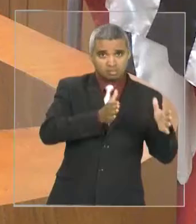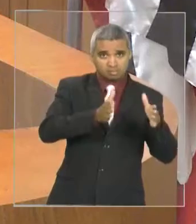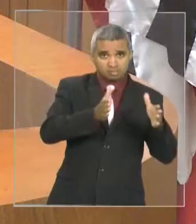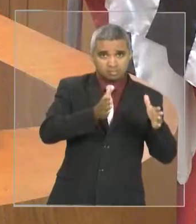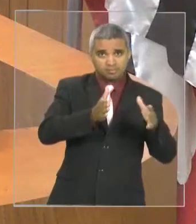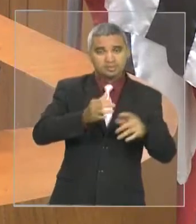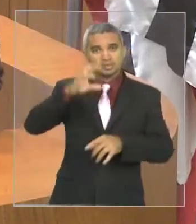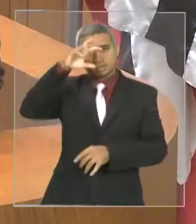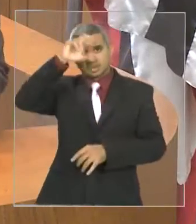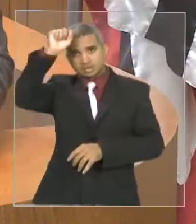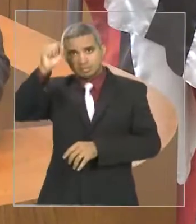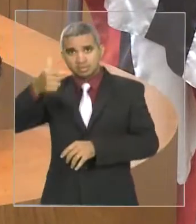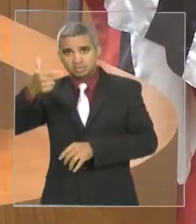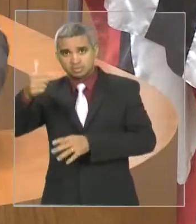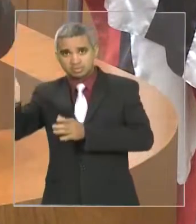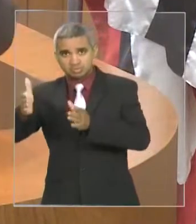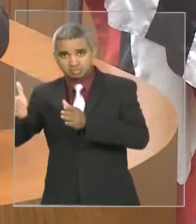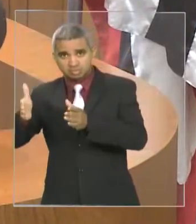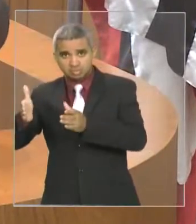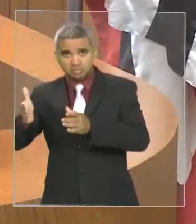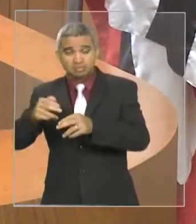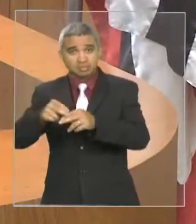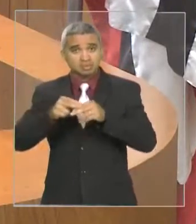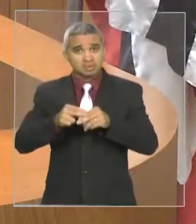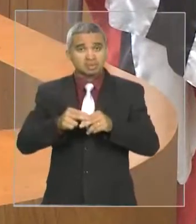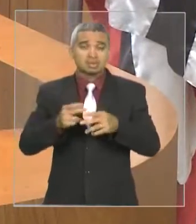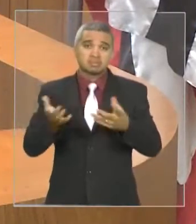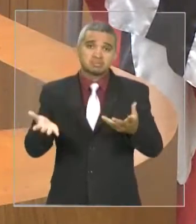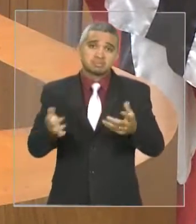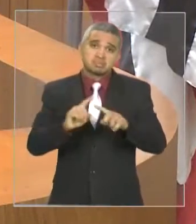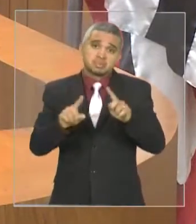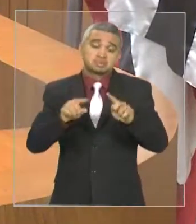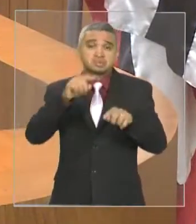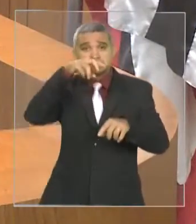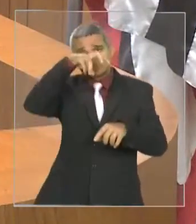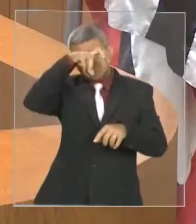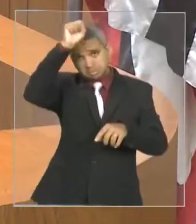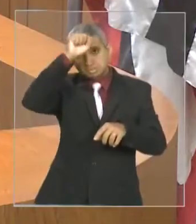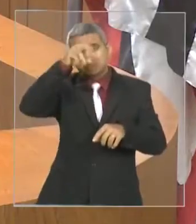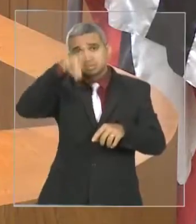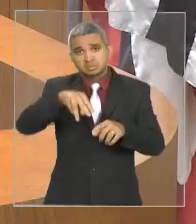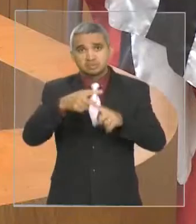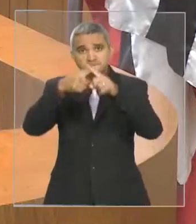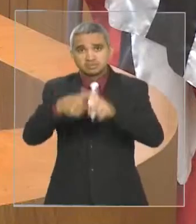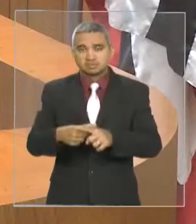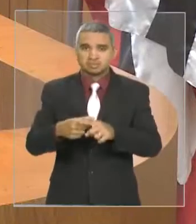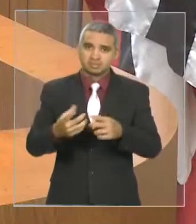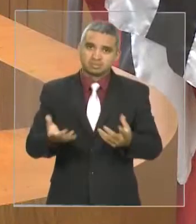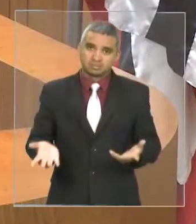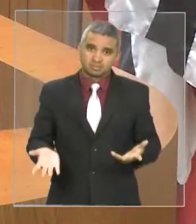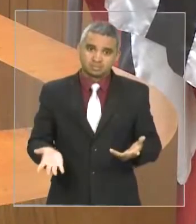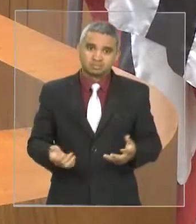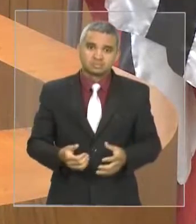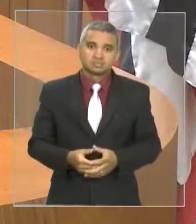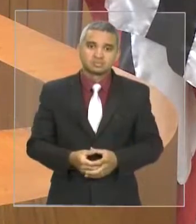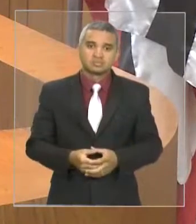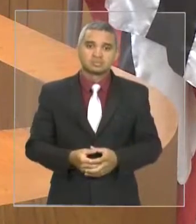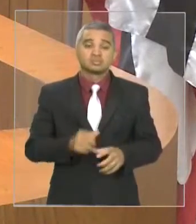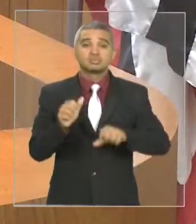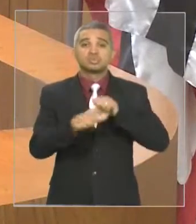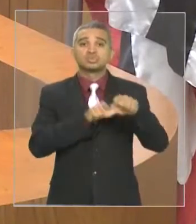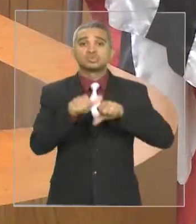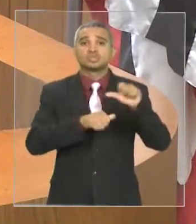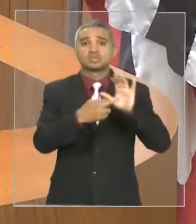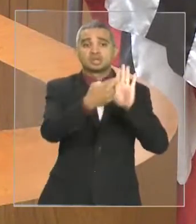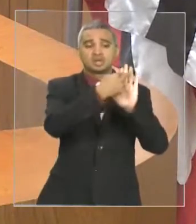que o campeão fosse por ponto ganho. E nessa condição, deputado Rico Teles, o coordino seria campeão. Mas sabe por que mudaram? Porque em